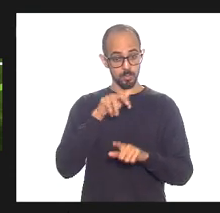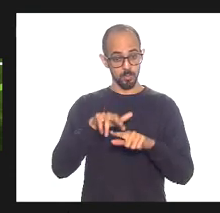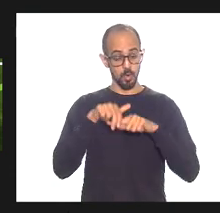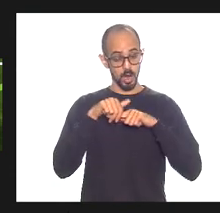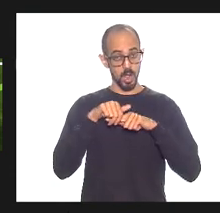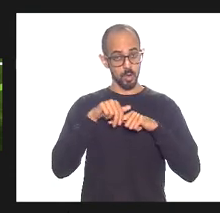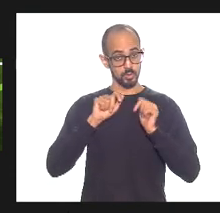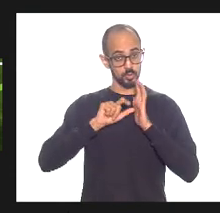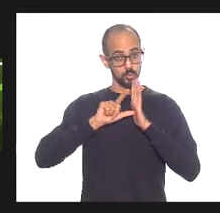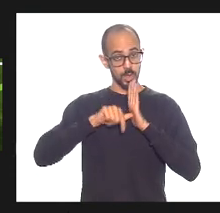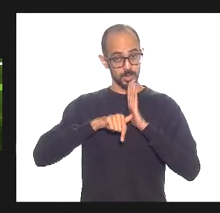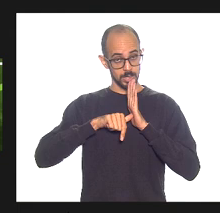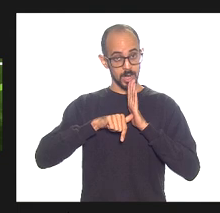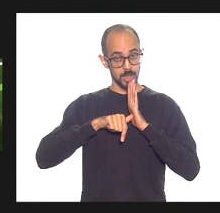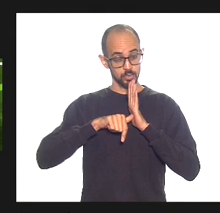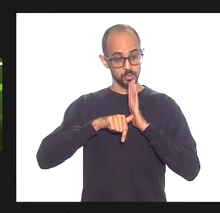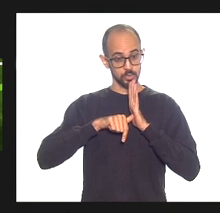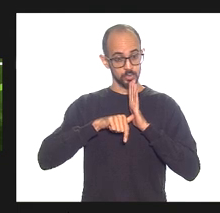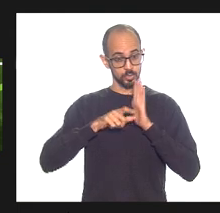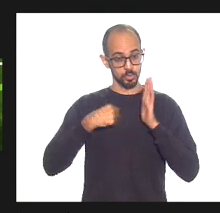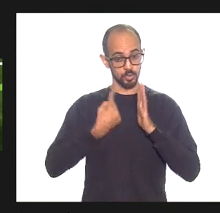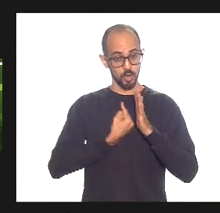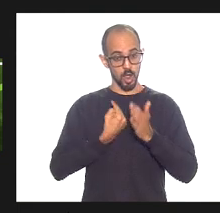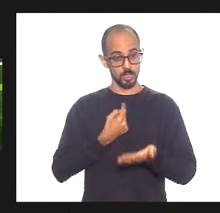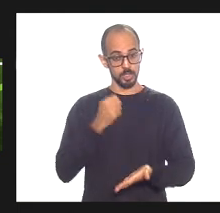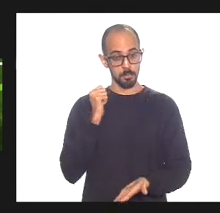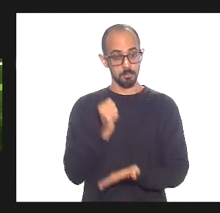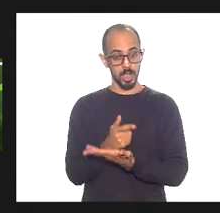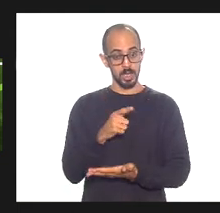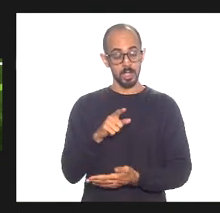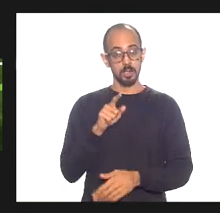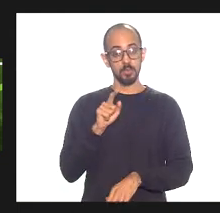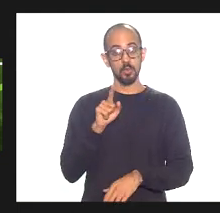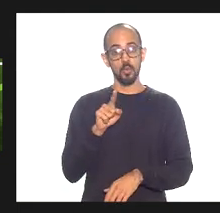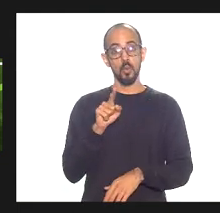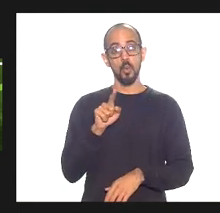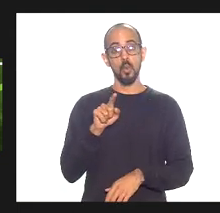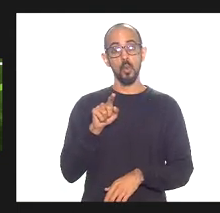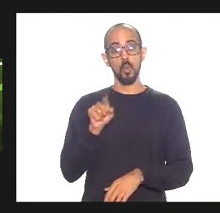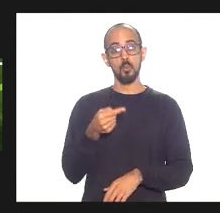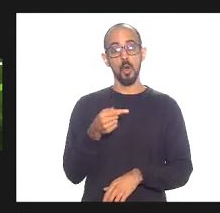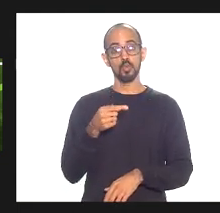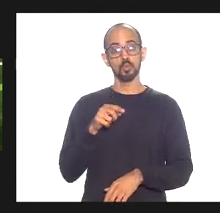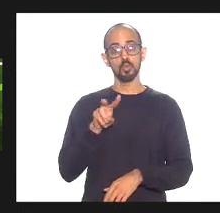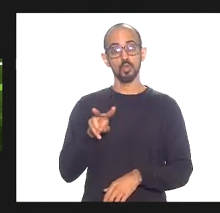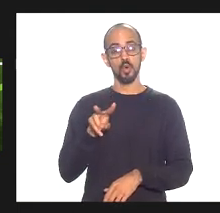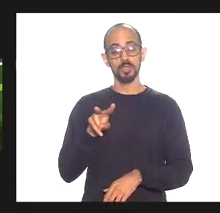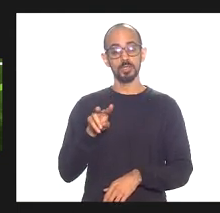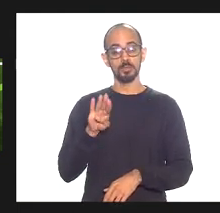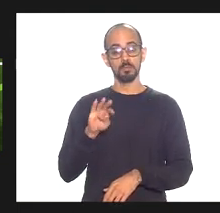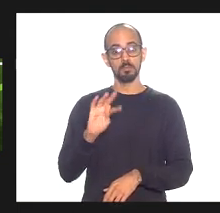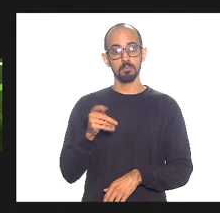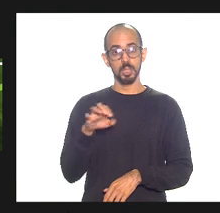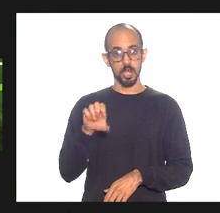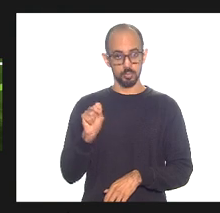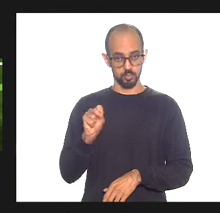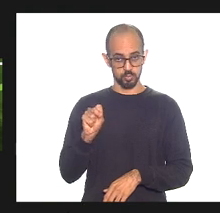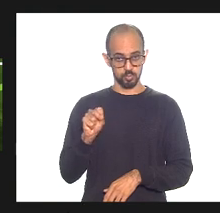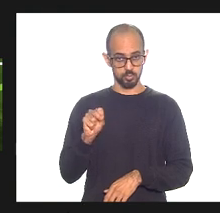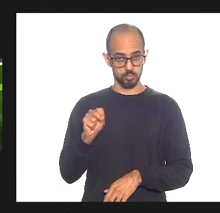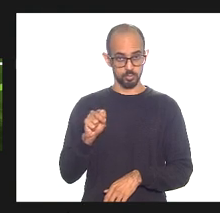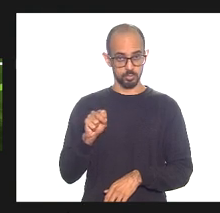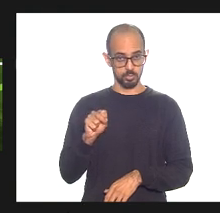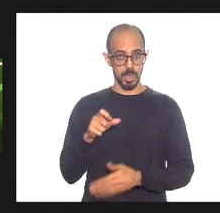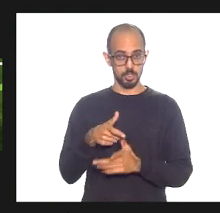da regulamentação da STN nós já pagamos 1.2 bid da dívida por isso que o Rio de Janeiro entrou no STF e